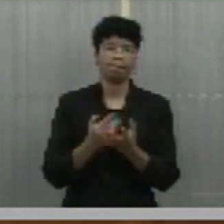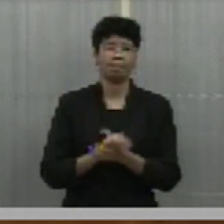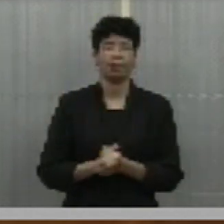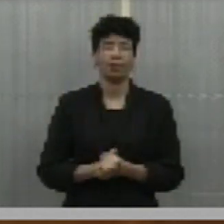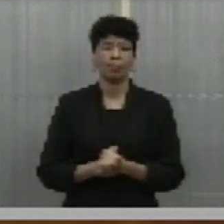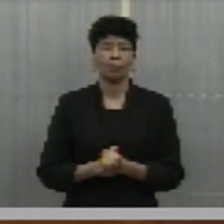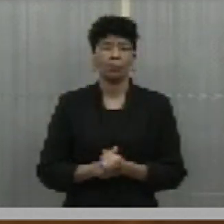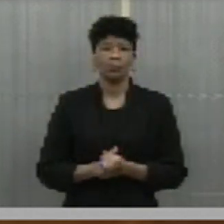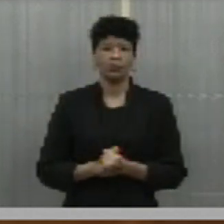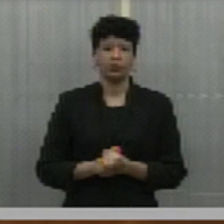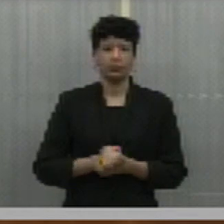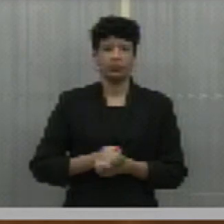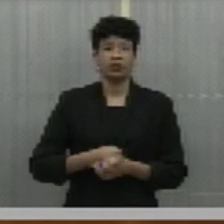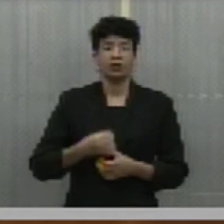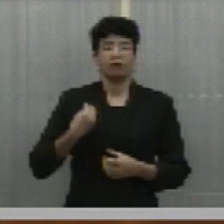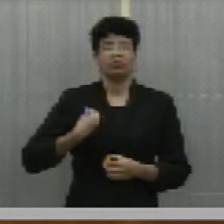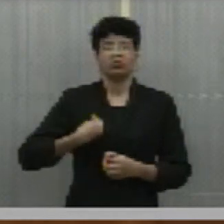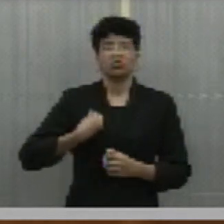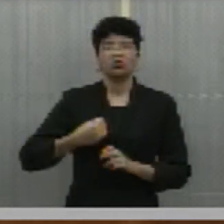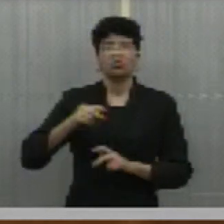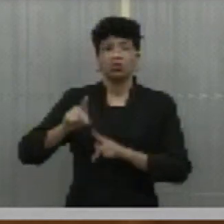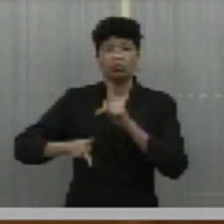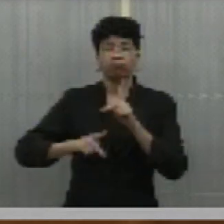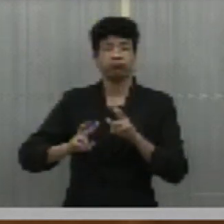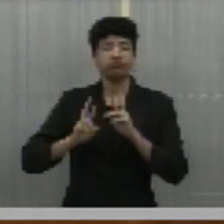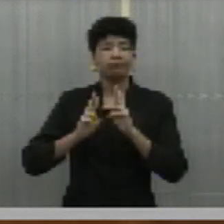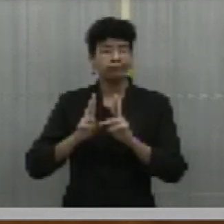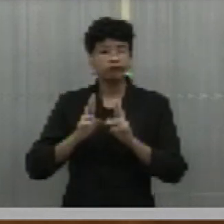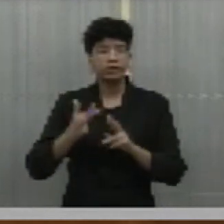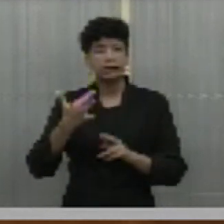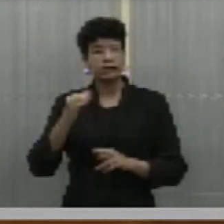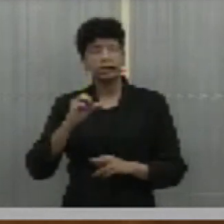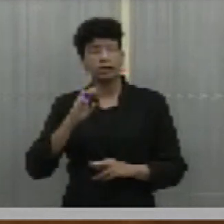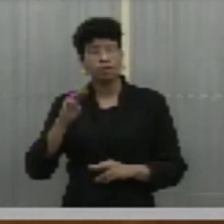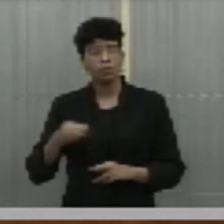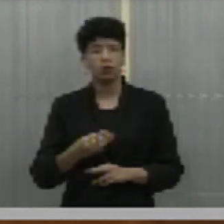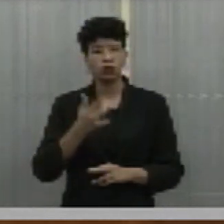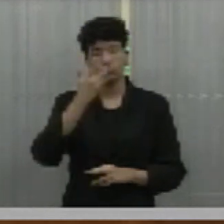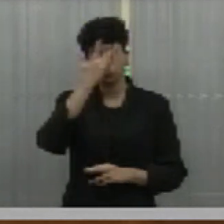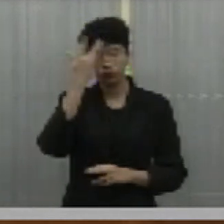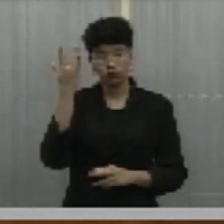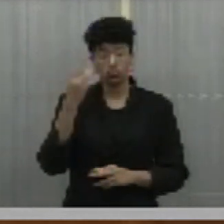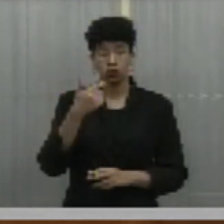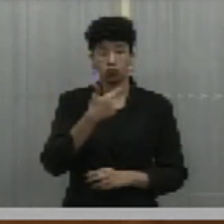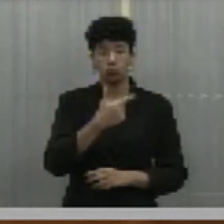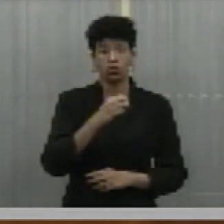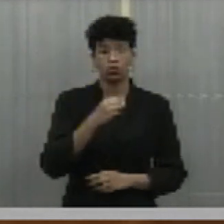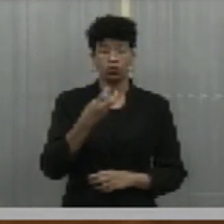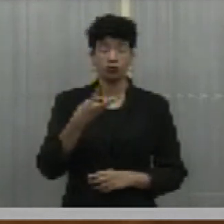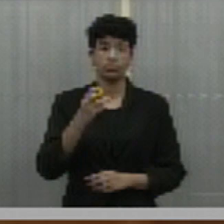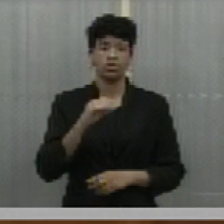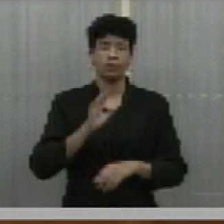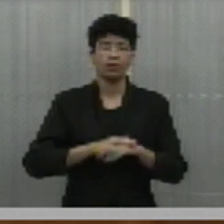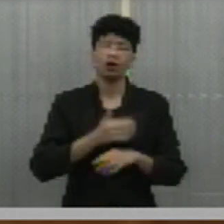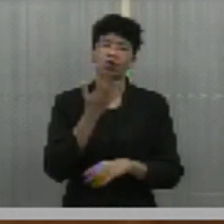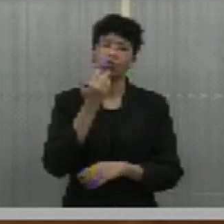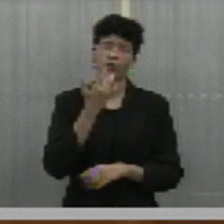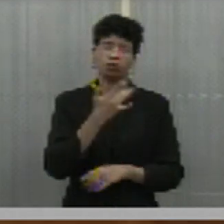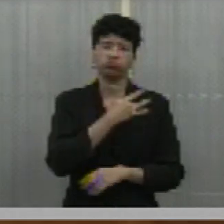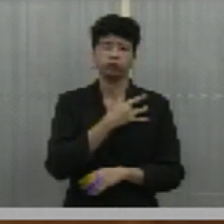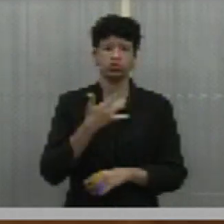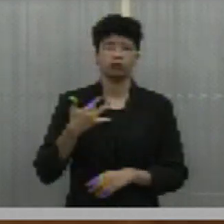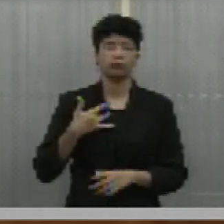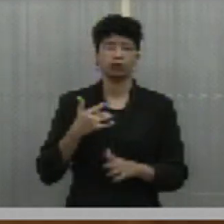mundo exige, com o seu crescimento populacional, a perspectiva de termos 10 bilhões de pessoas em 2030, mais alimentos, alimentos saudáveis. É a